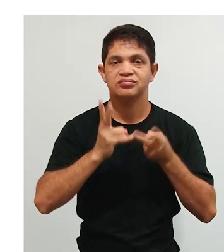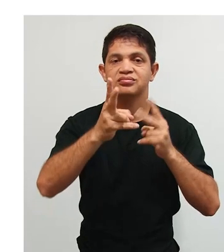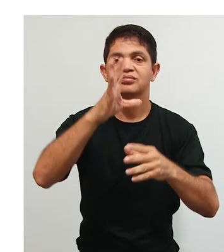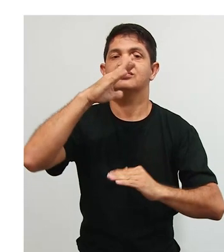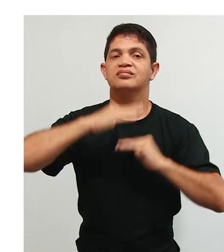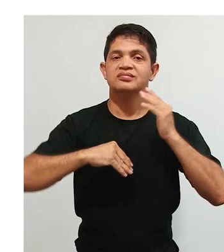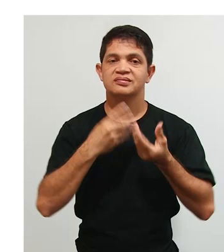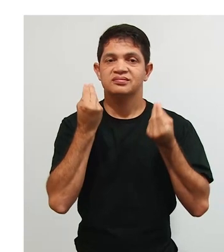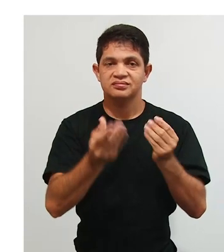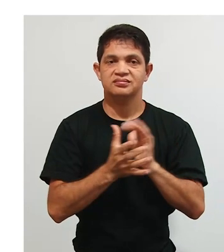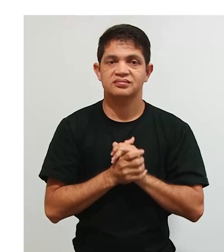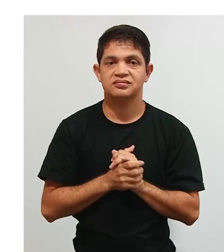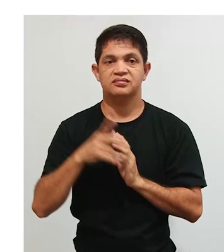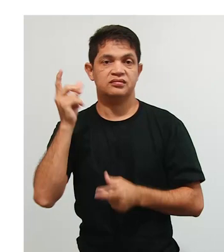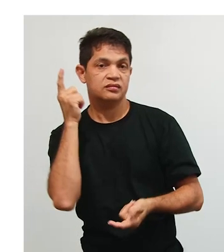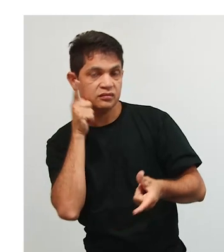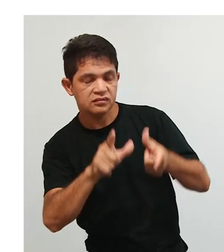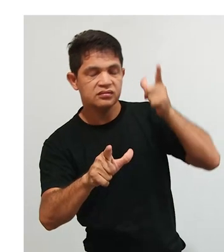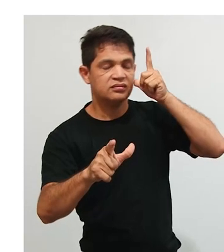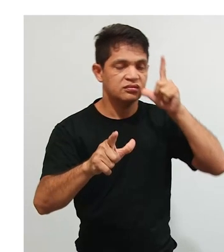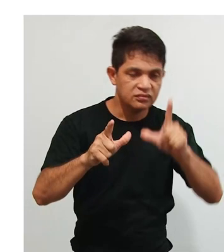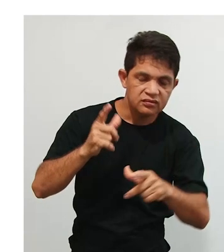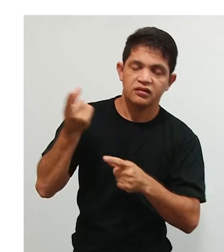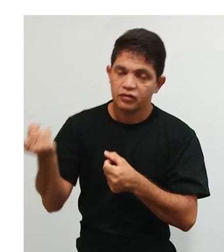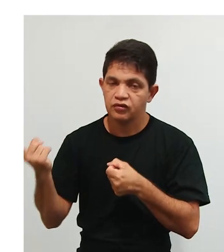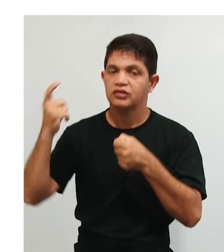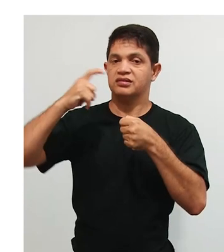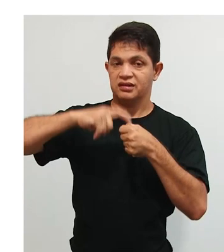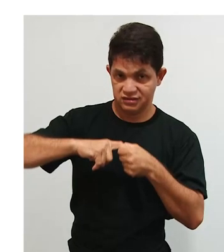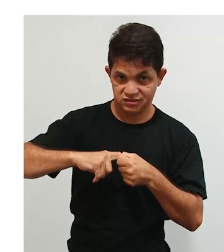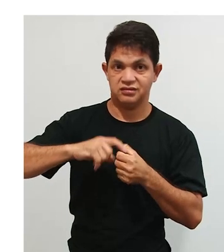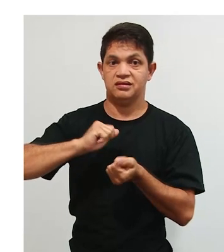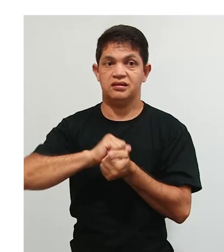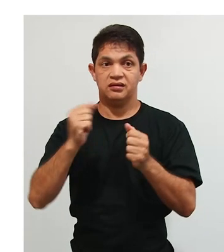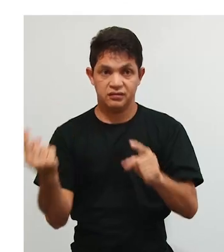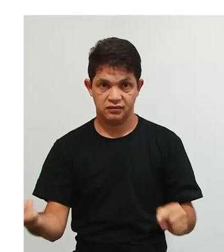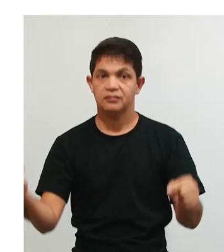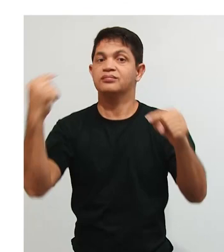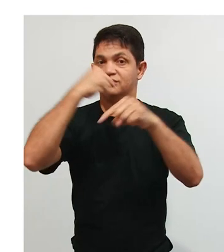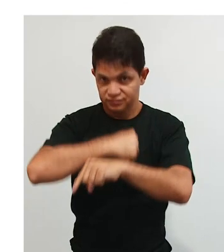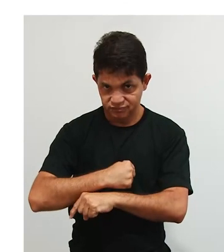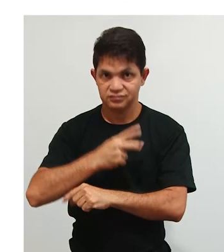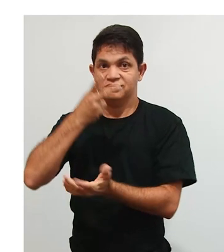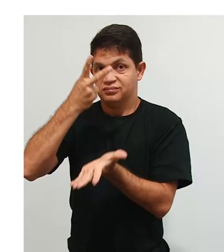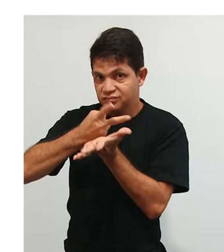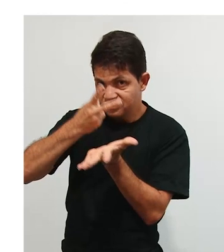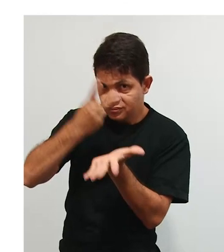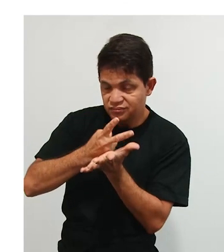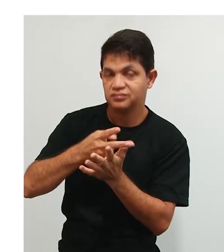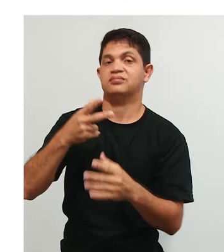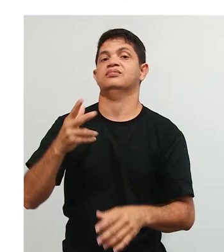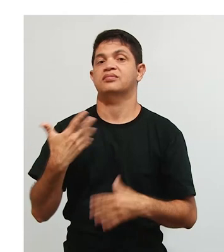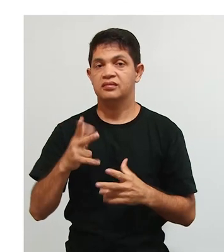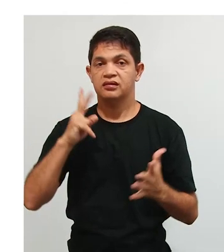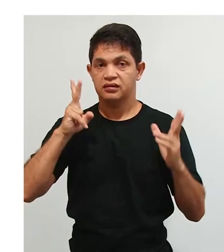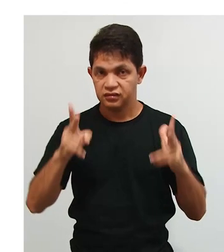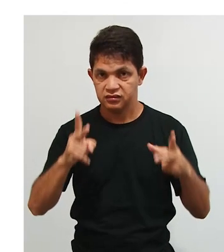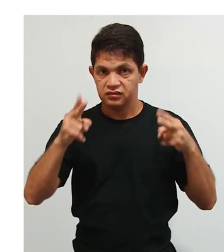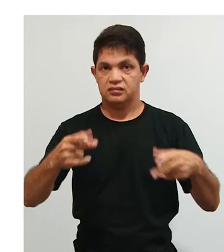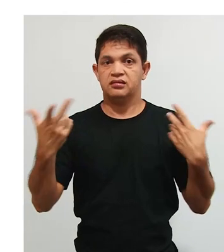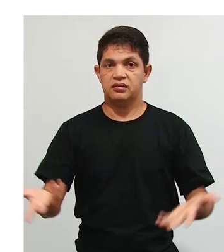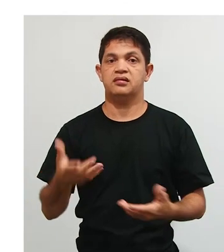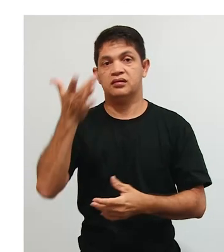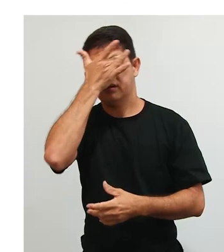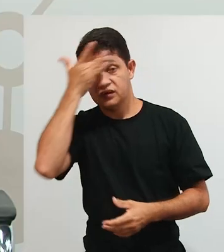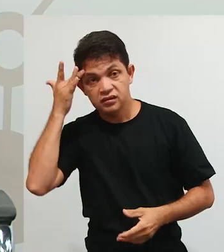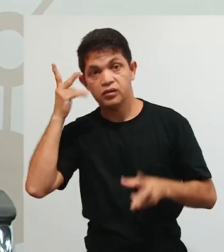vegetar, seu prolongamento voltará a ser vertical. O mesmo acontece com os homens. É